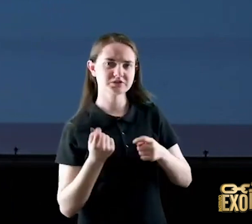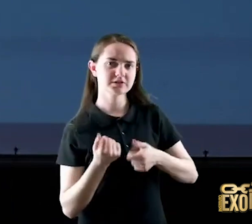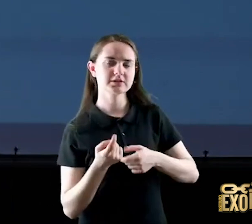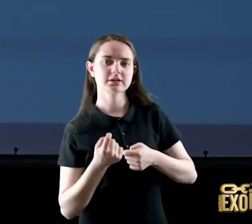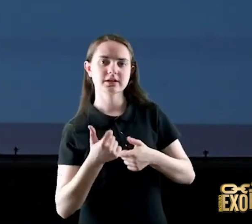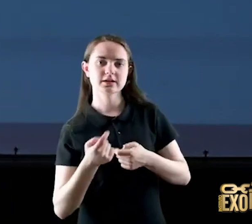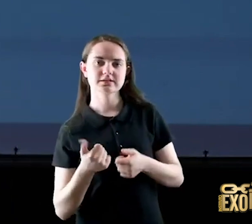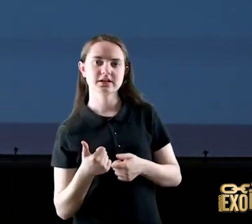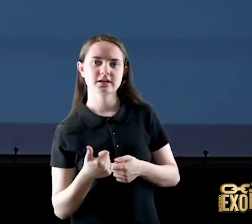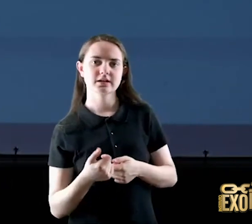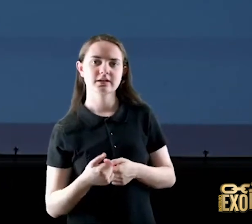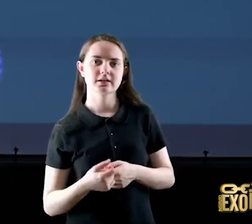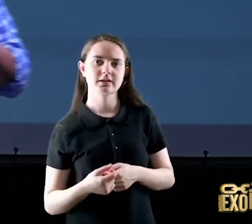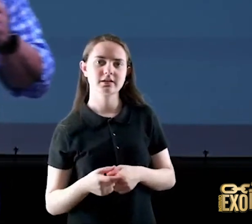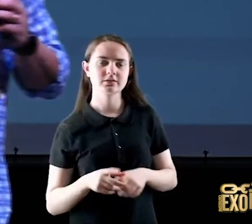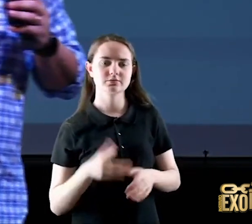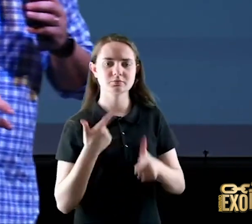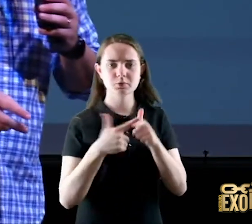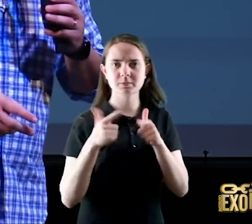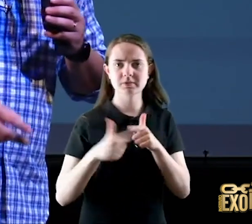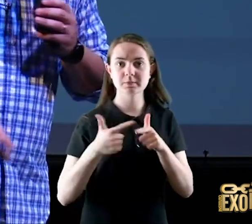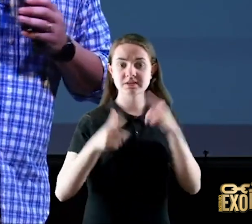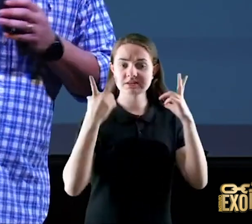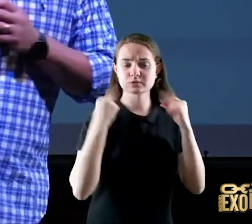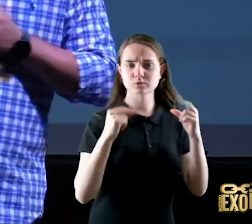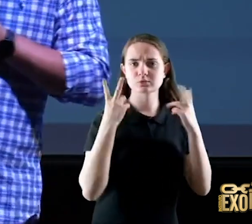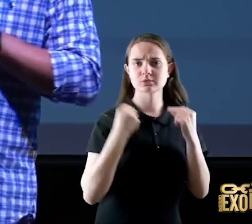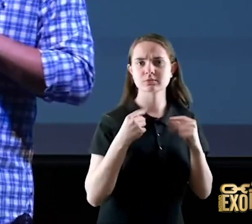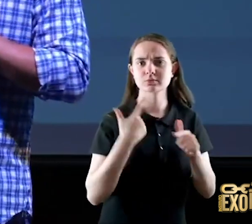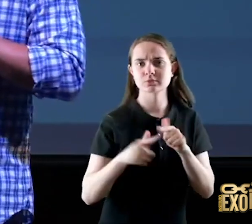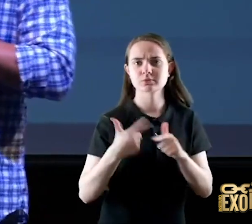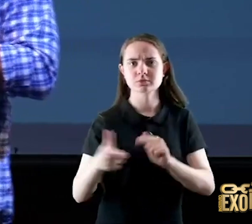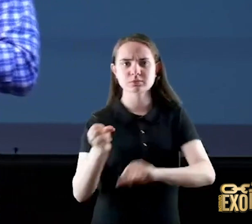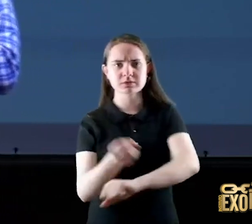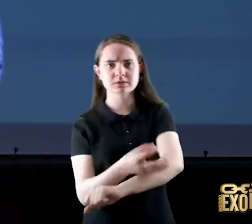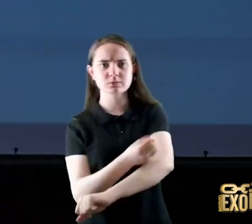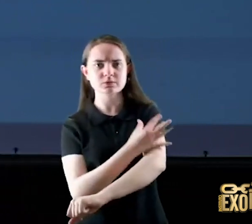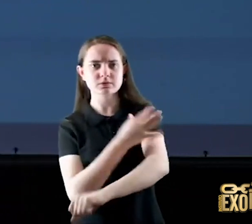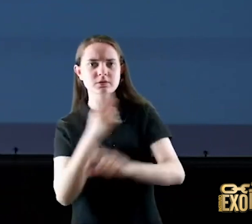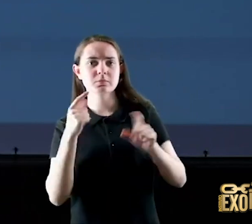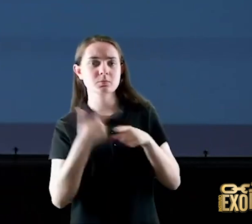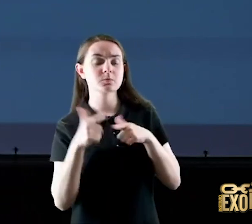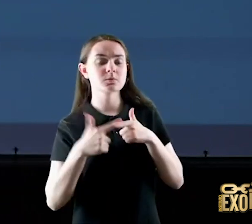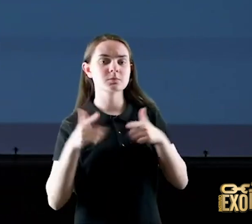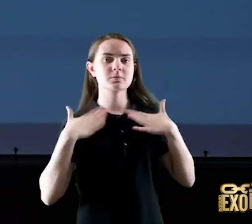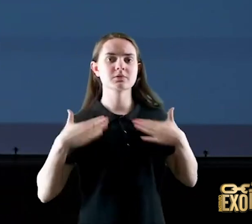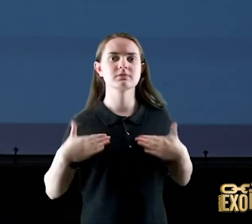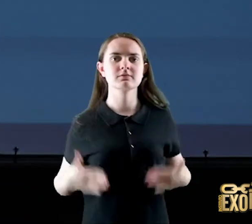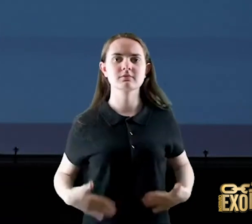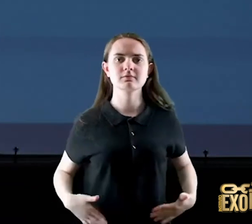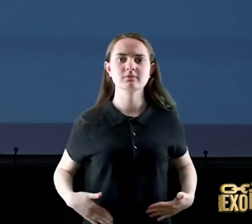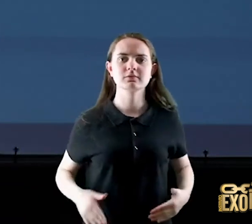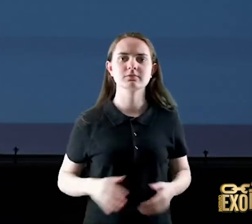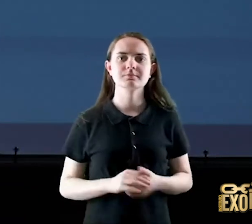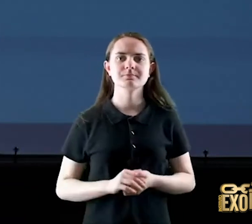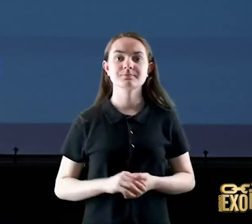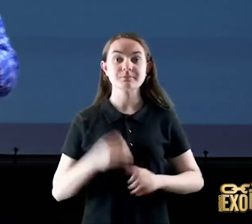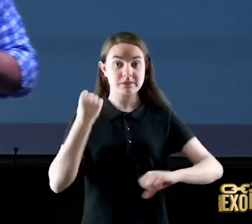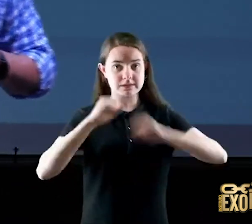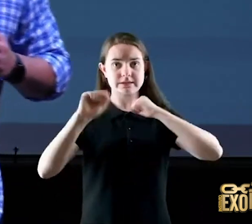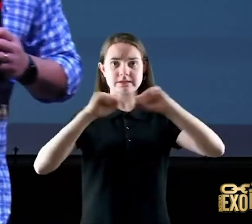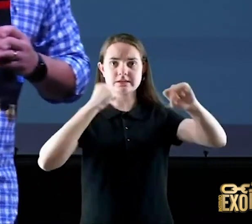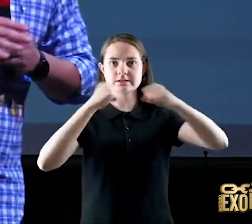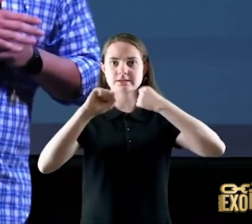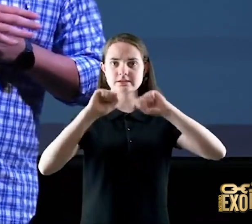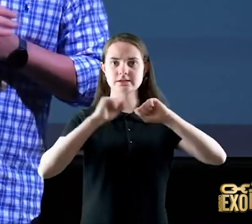de problemas emocionais de problemas físicos e esse salmo